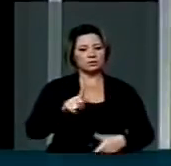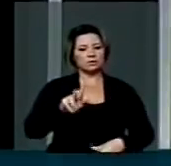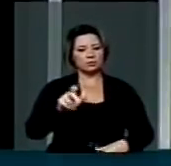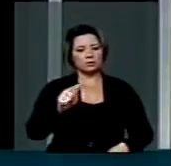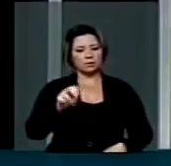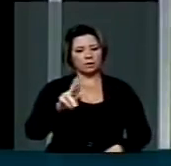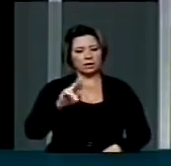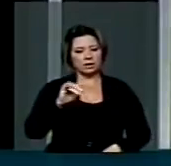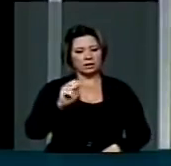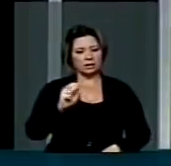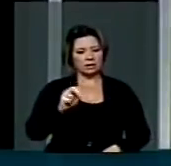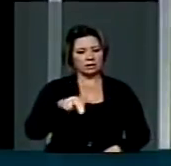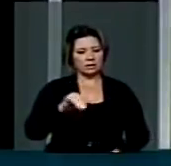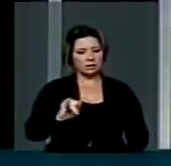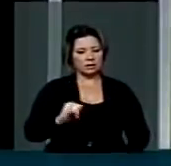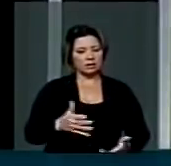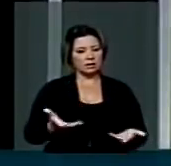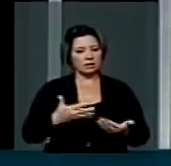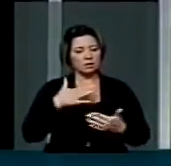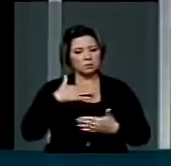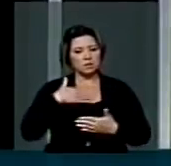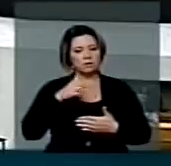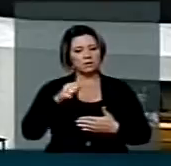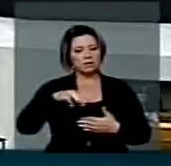depoimento, senhor presidente. Meu e da Maria Rita Kiel. Obrigado. Próximo.